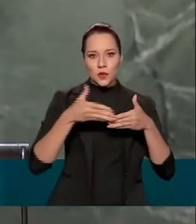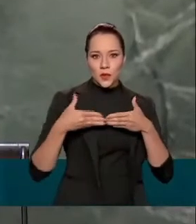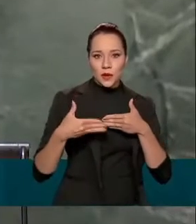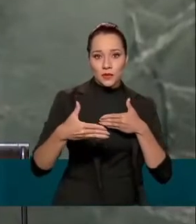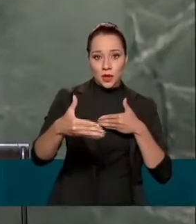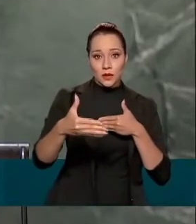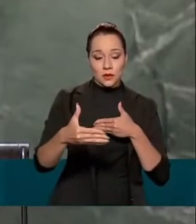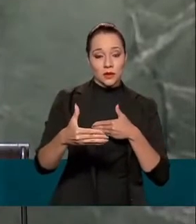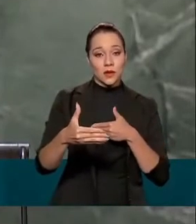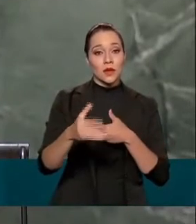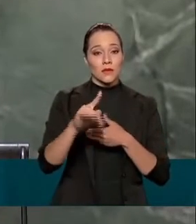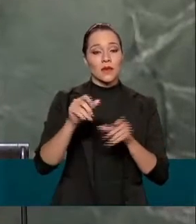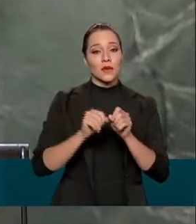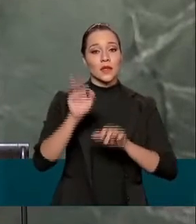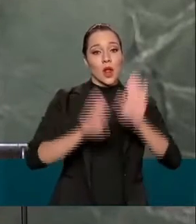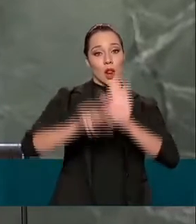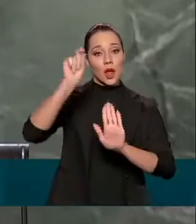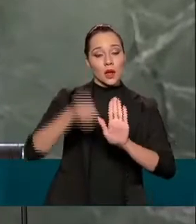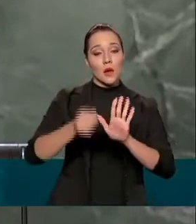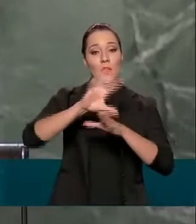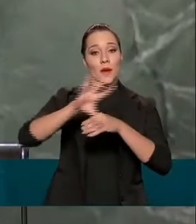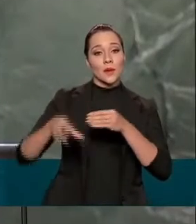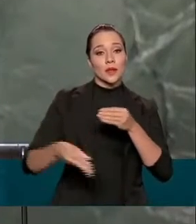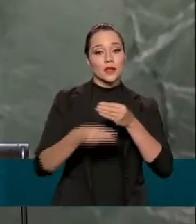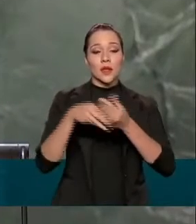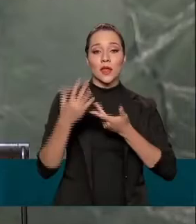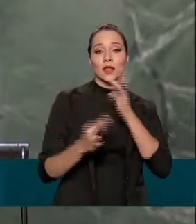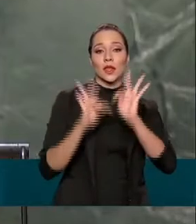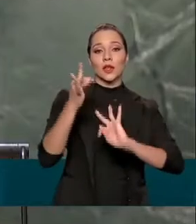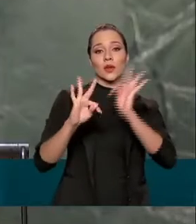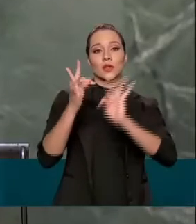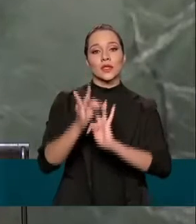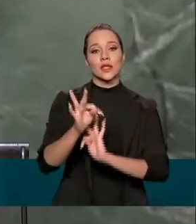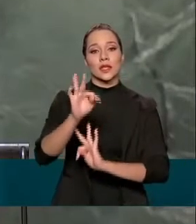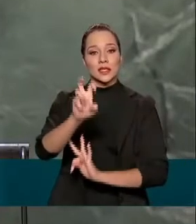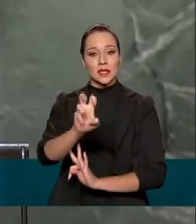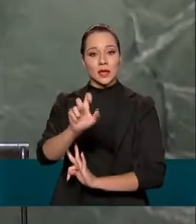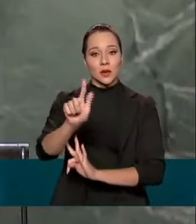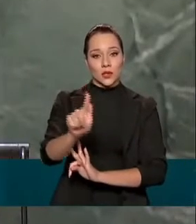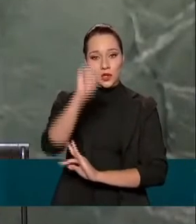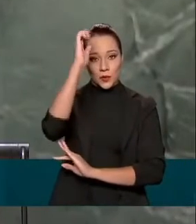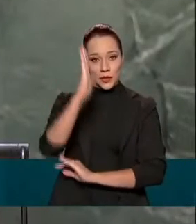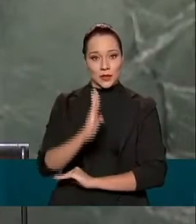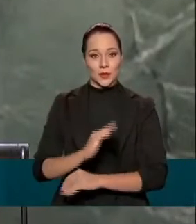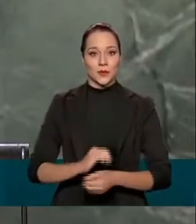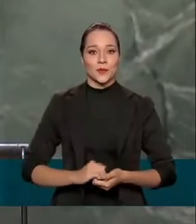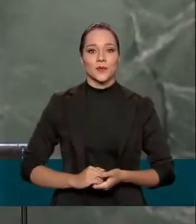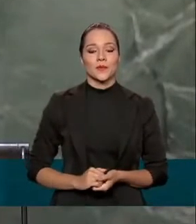realizaremos o leilão para a implementação da tecnologia 5G no Brasil.